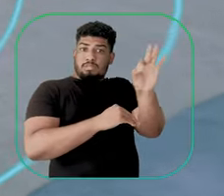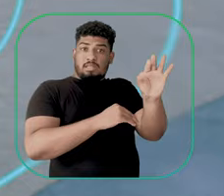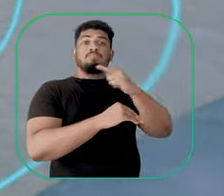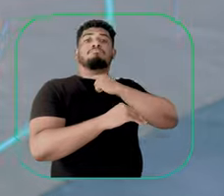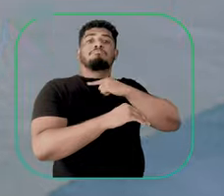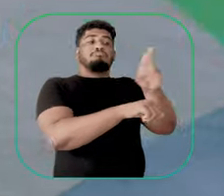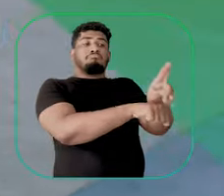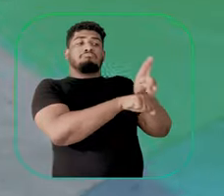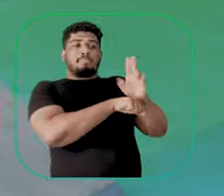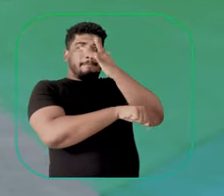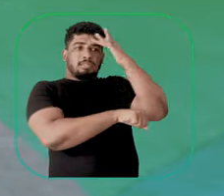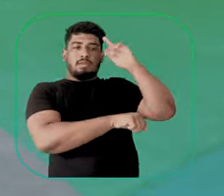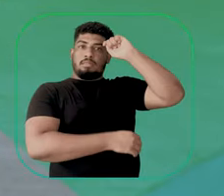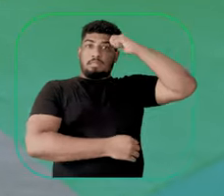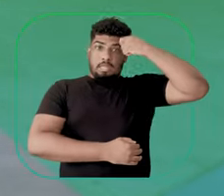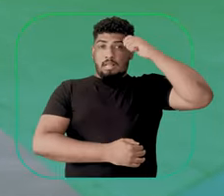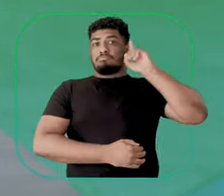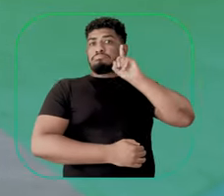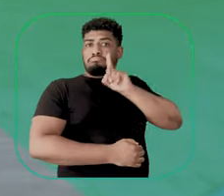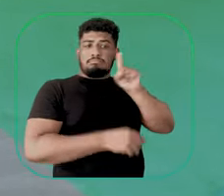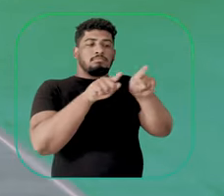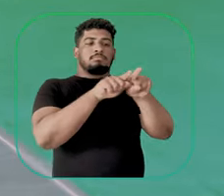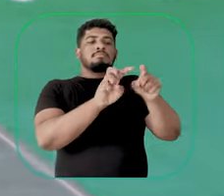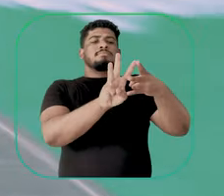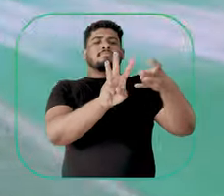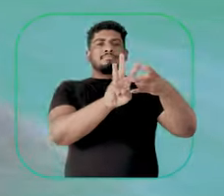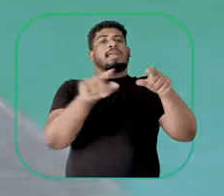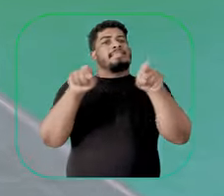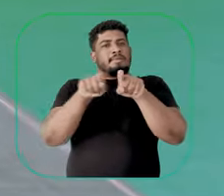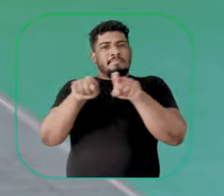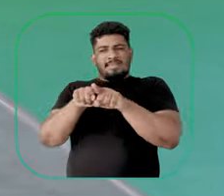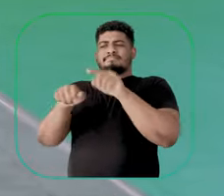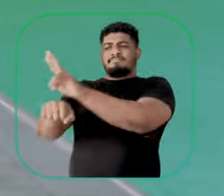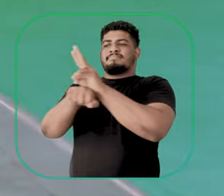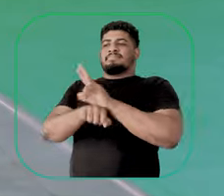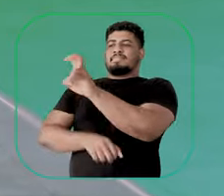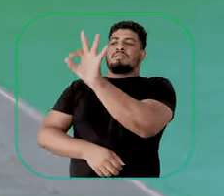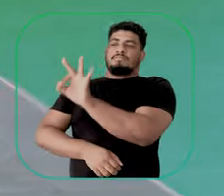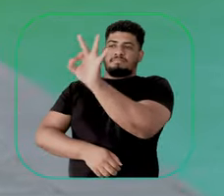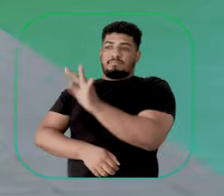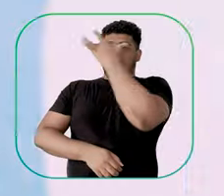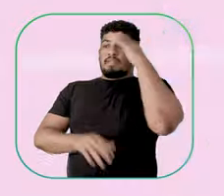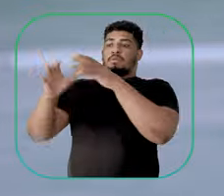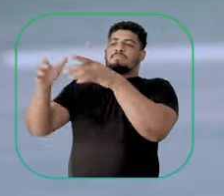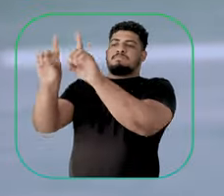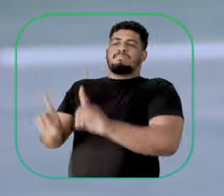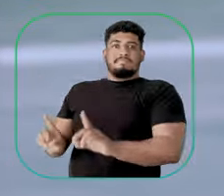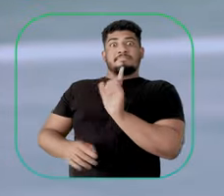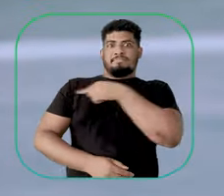vagas são reservadas para pessoas pretas, pardas e indígenas, e 5% para pessoas com deficiência.